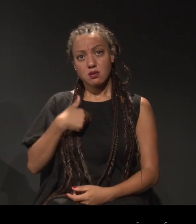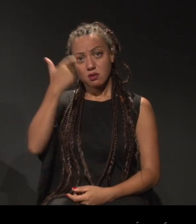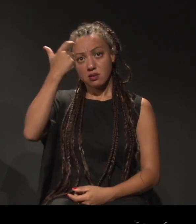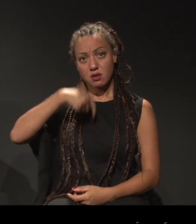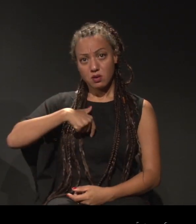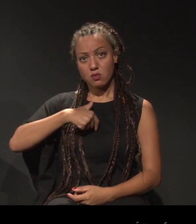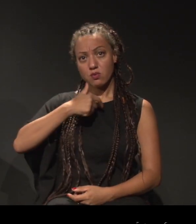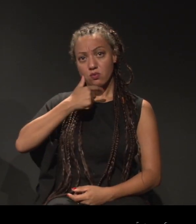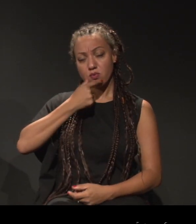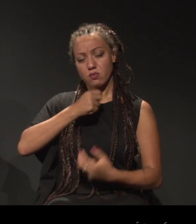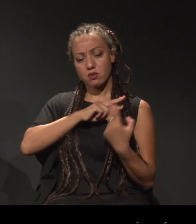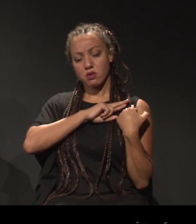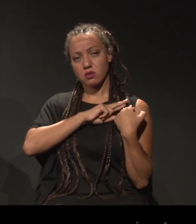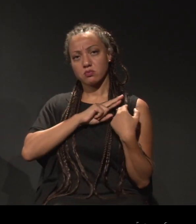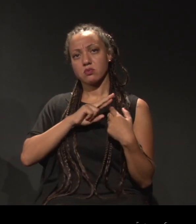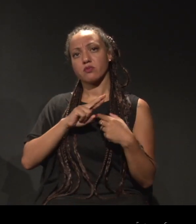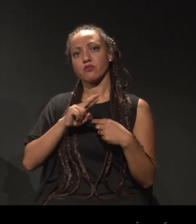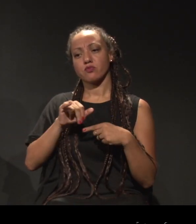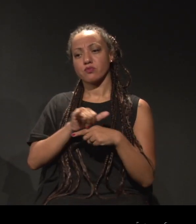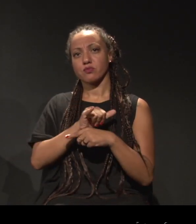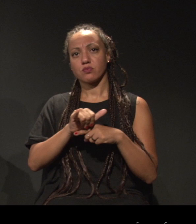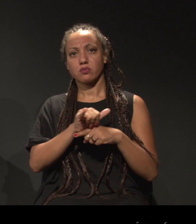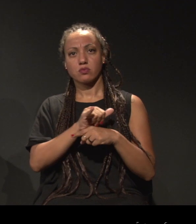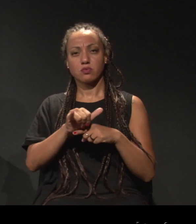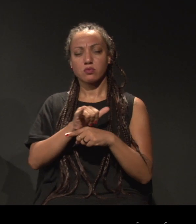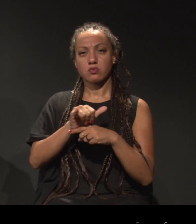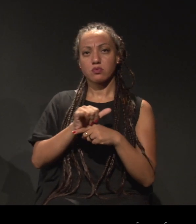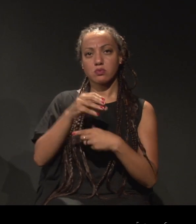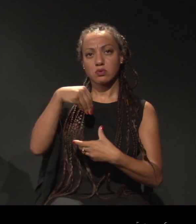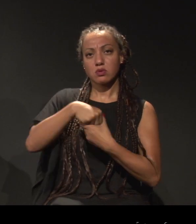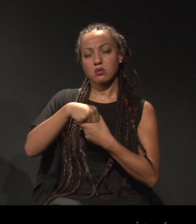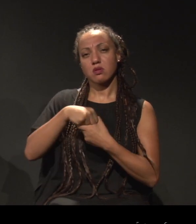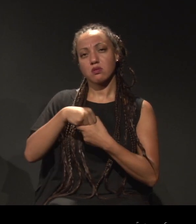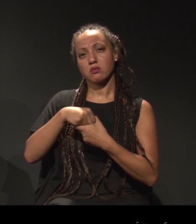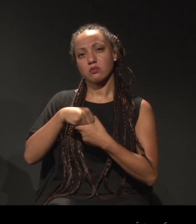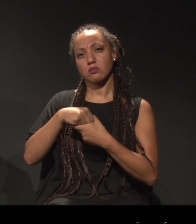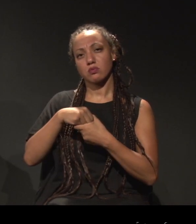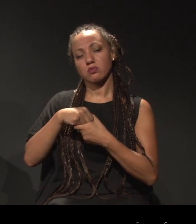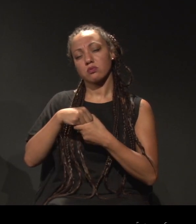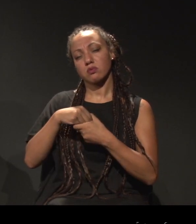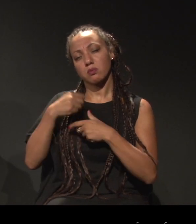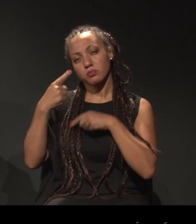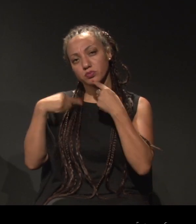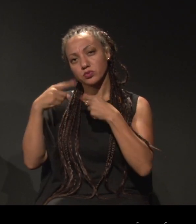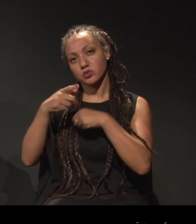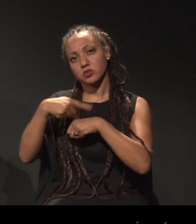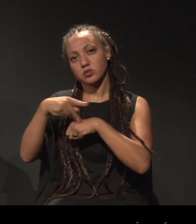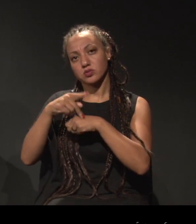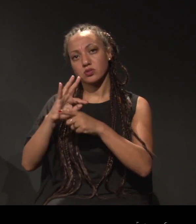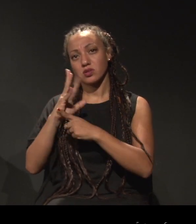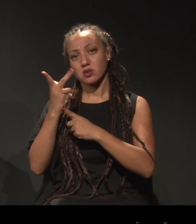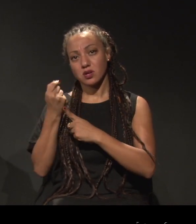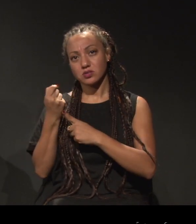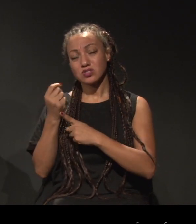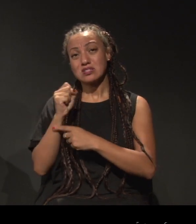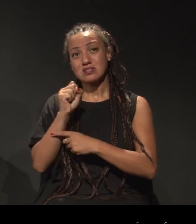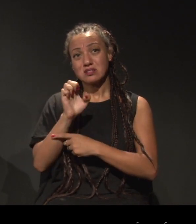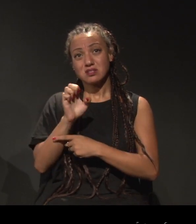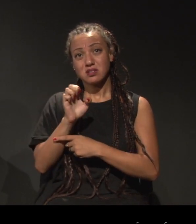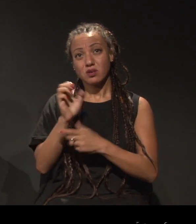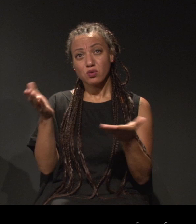articulador dentro da Política Nacional das Artes, se a temática negra estaria presente.